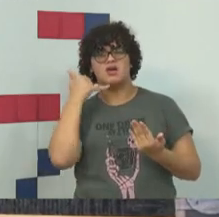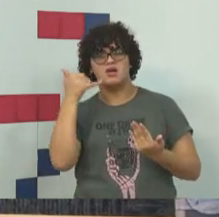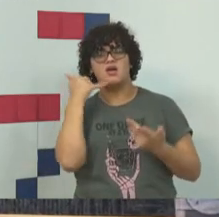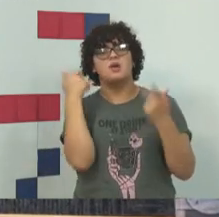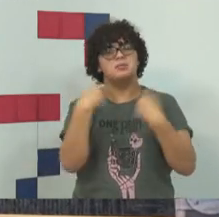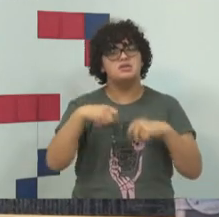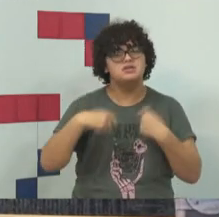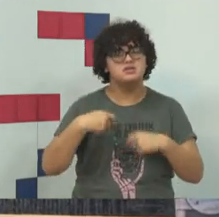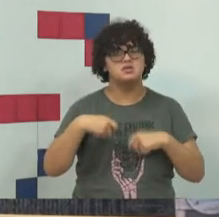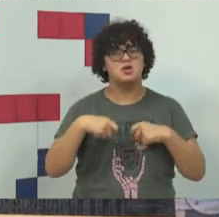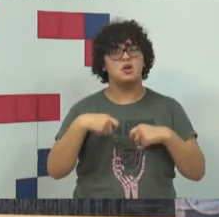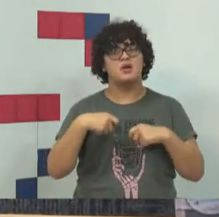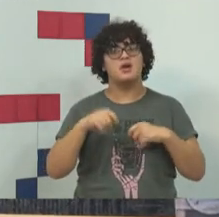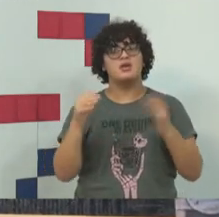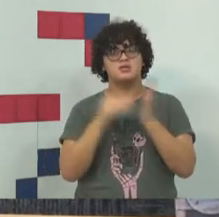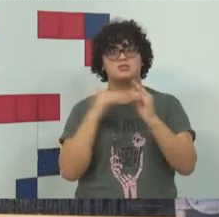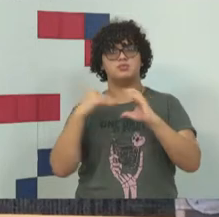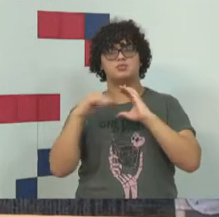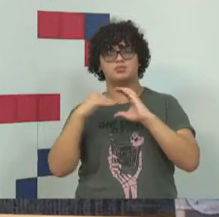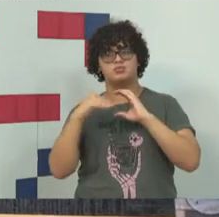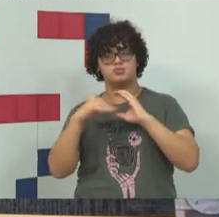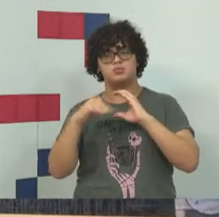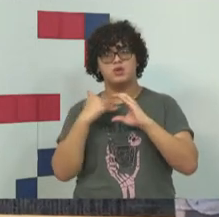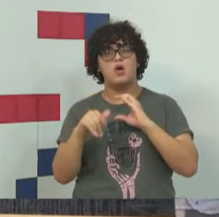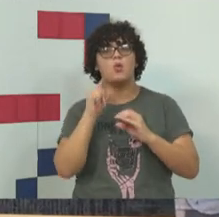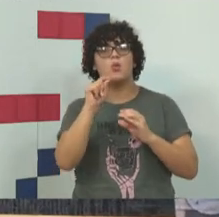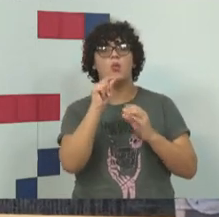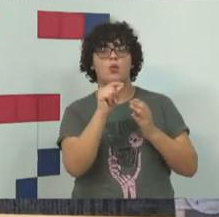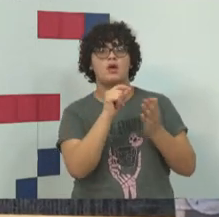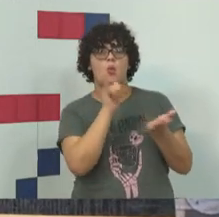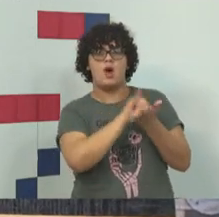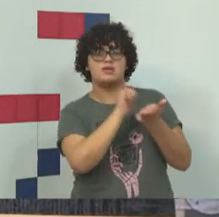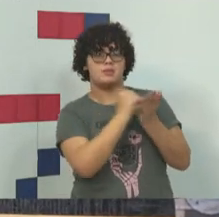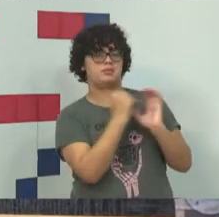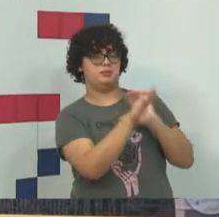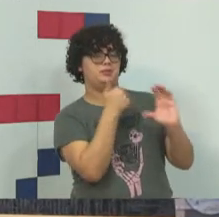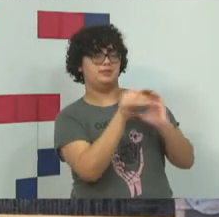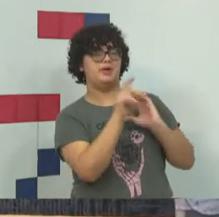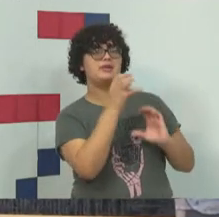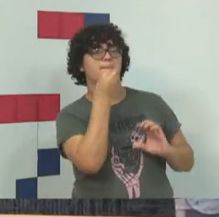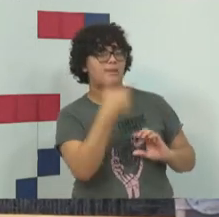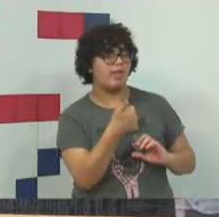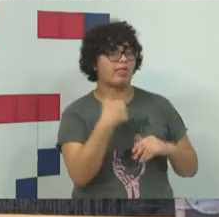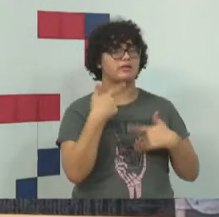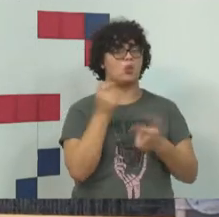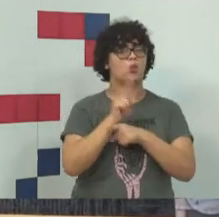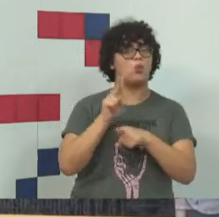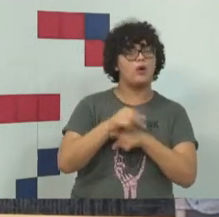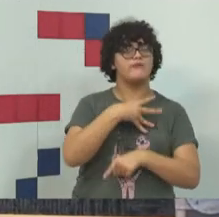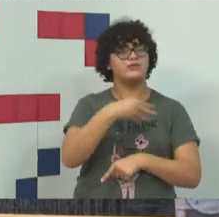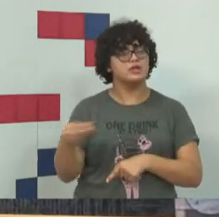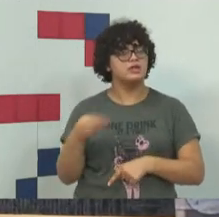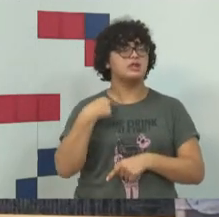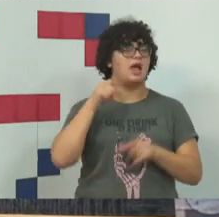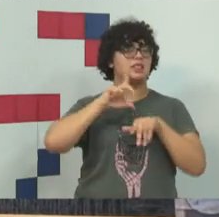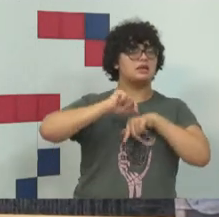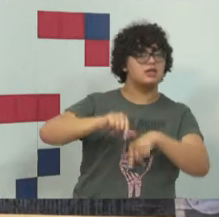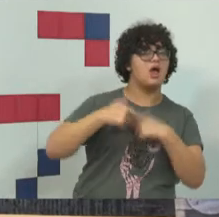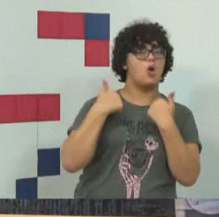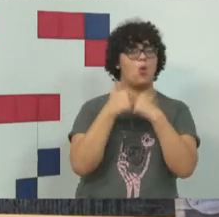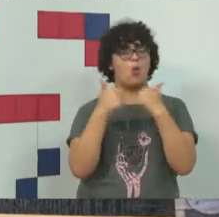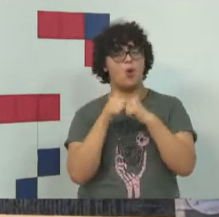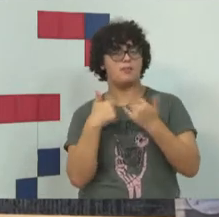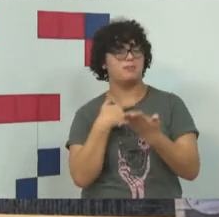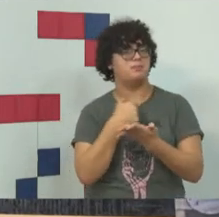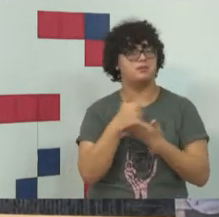porque precisa, até a empregada doméstica precisa mandar WhatsApp para a patroa dizendo que está atrasada, que o ônibus não